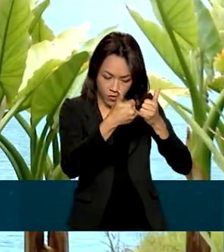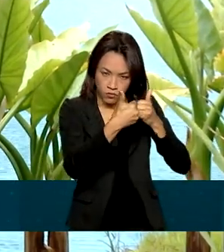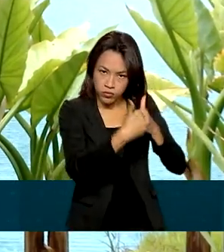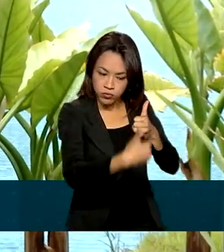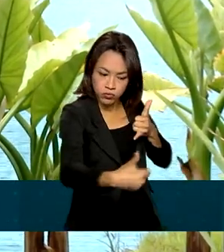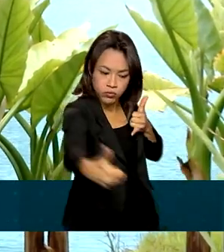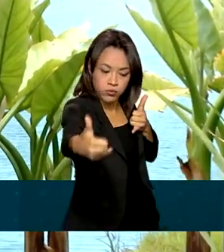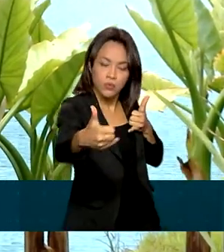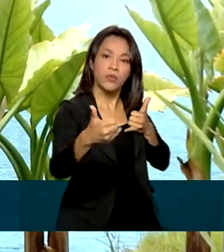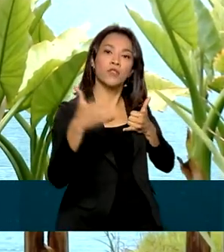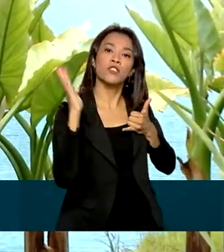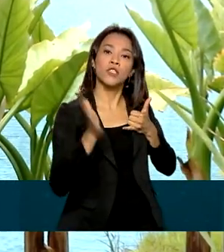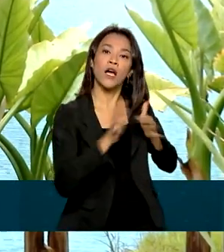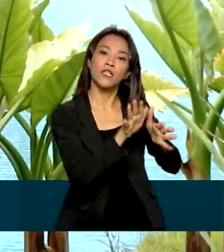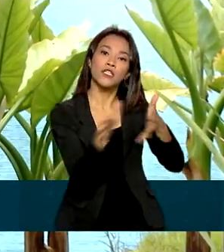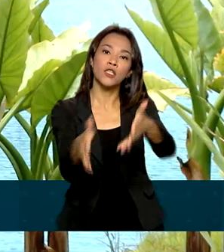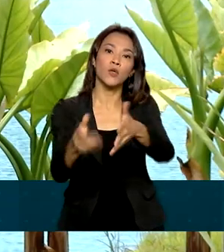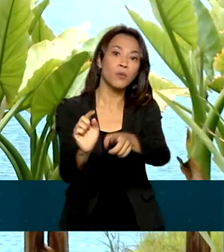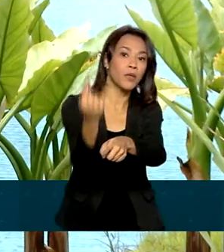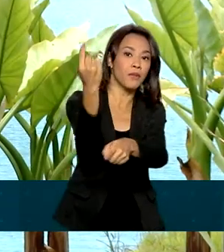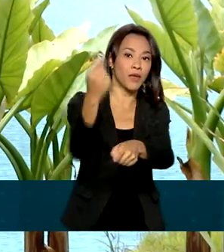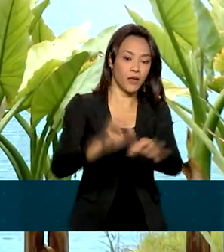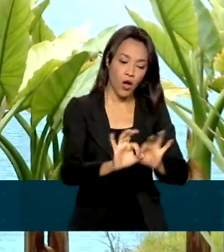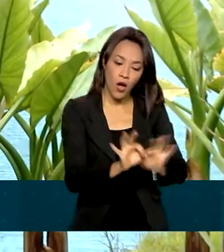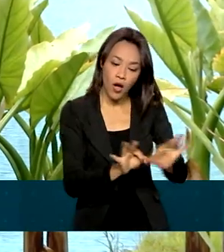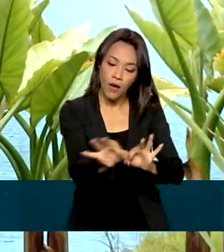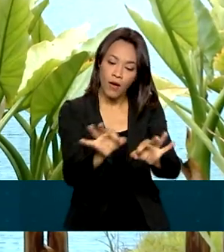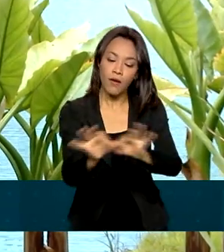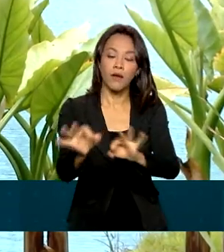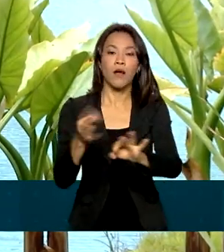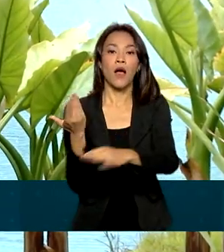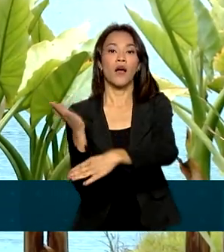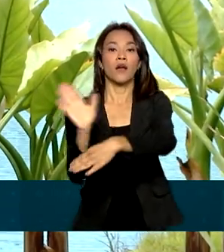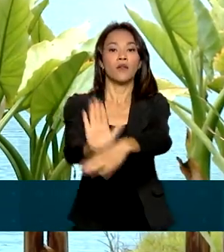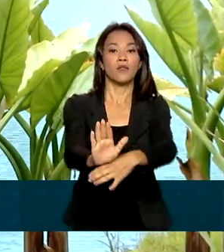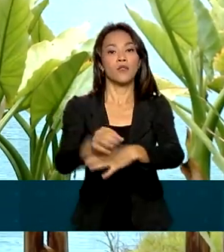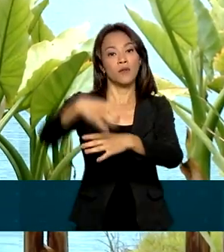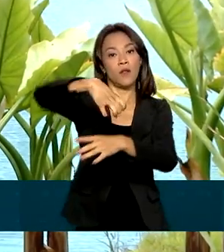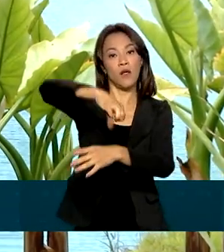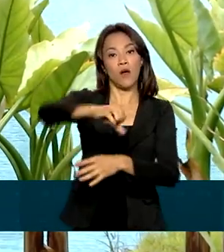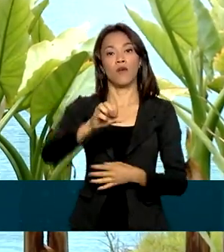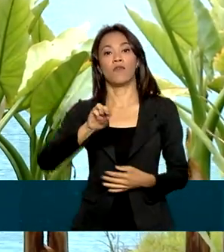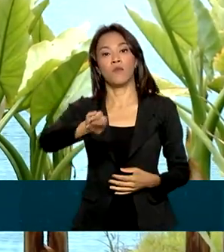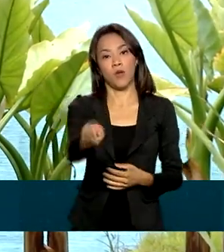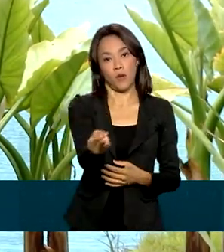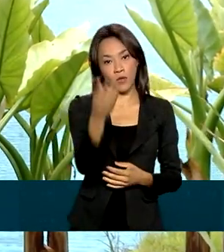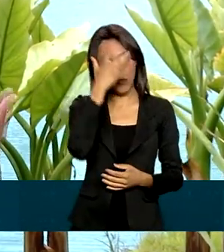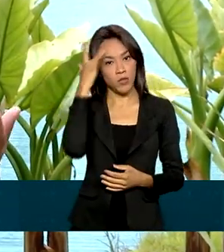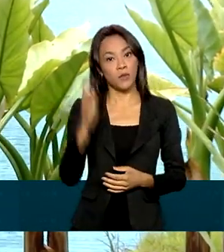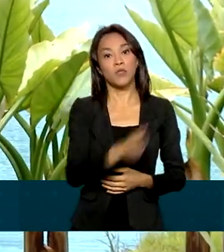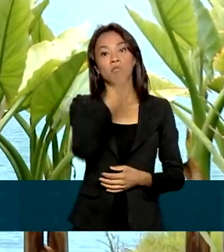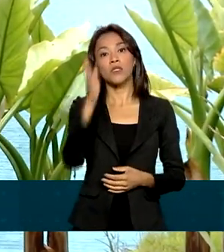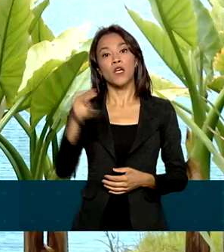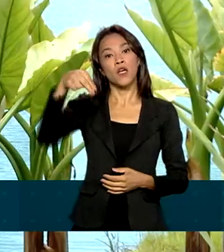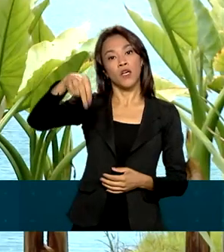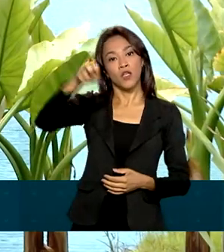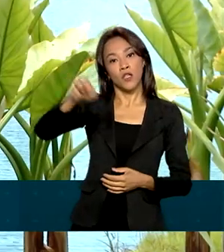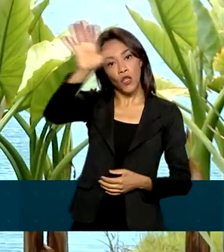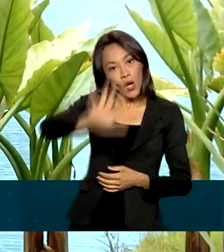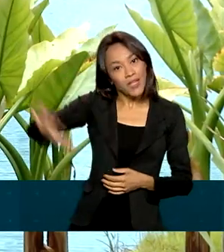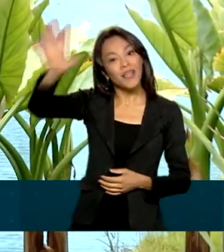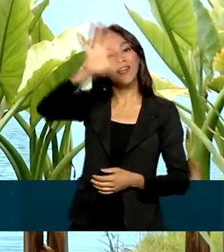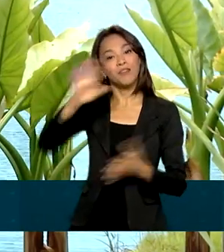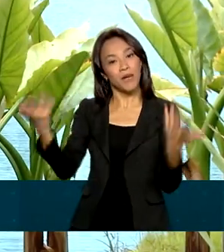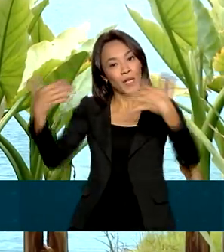chegaram ao primeiro trecho planejado, beneficiando 9 milhões de pessoas. No Nordeste Conectado, para a